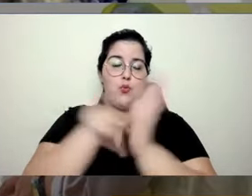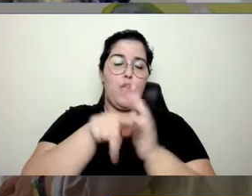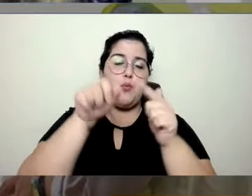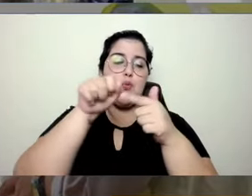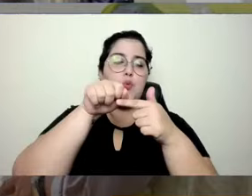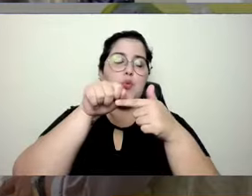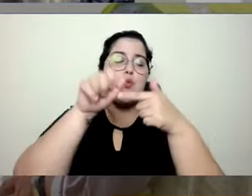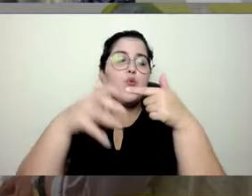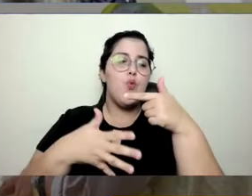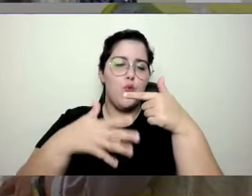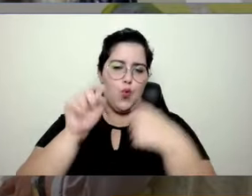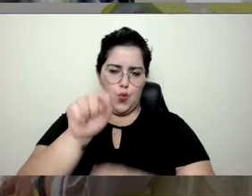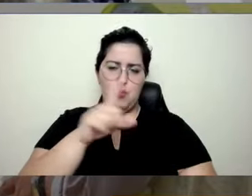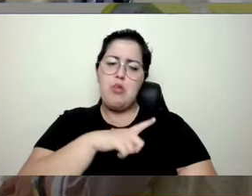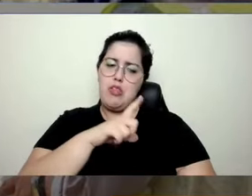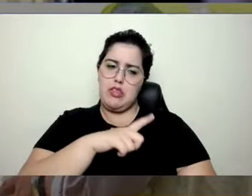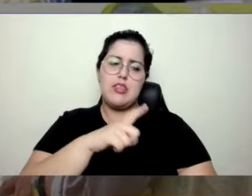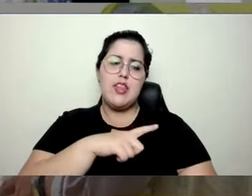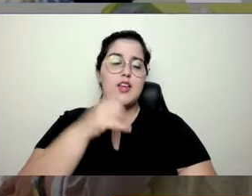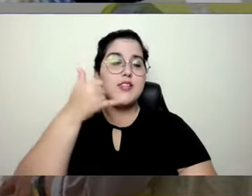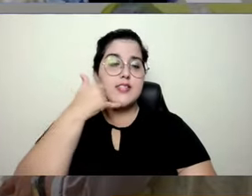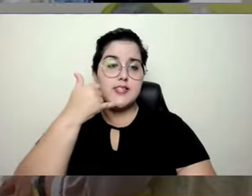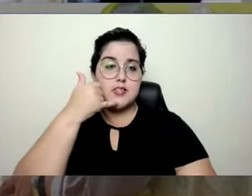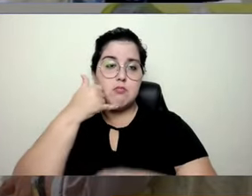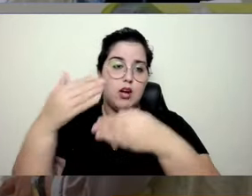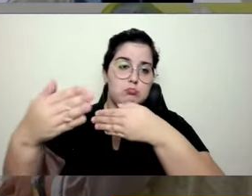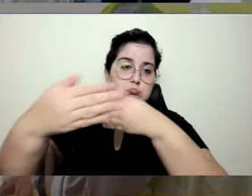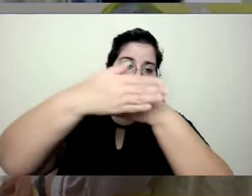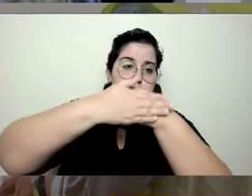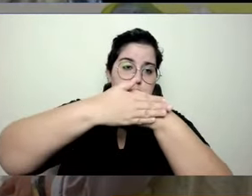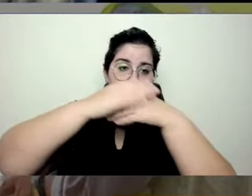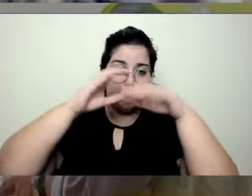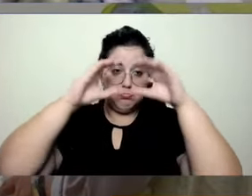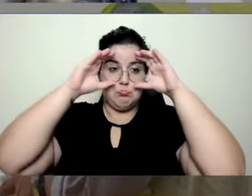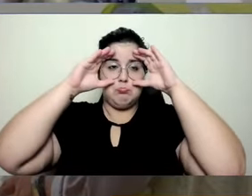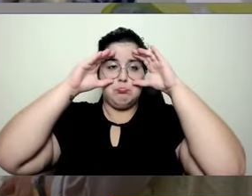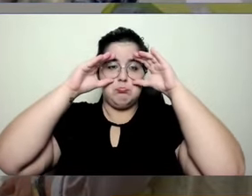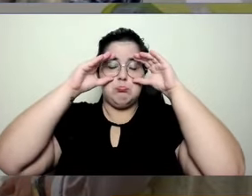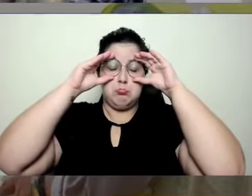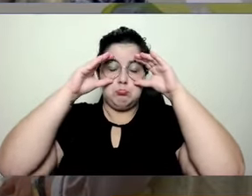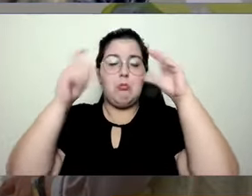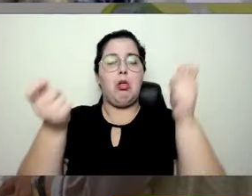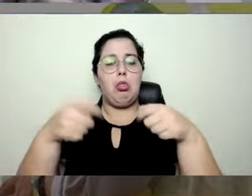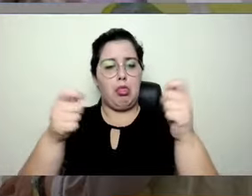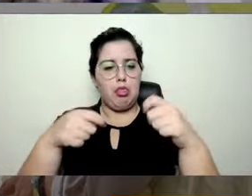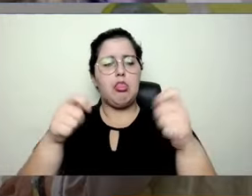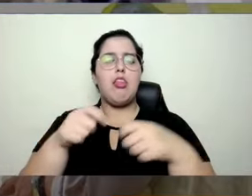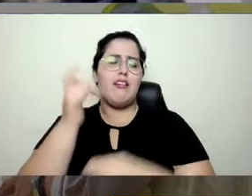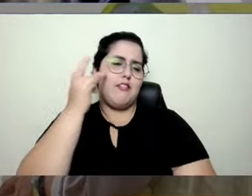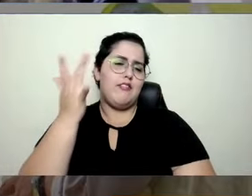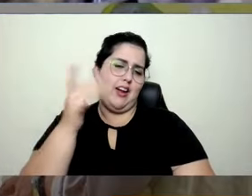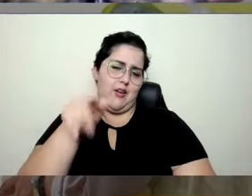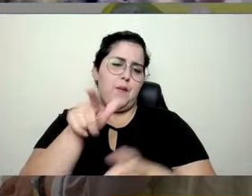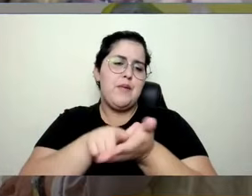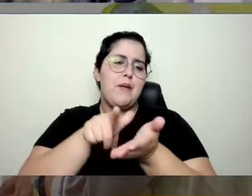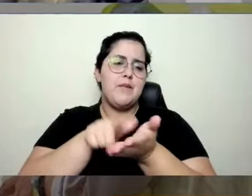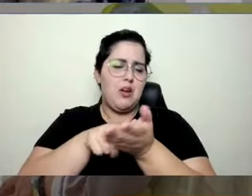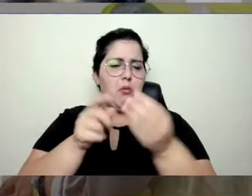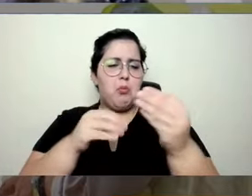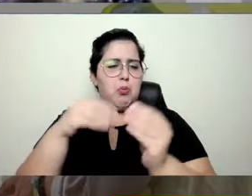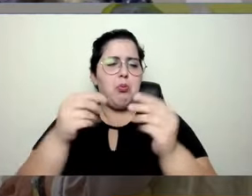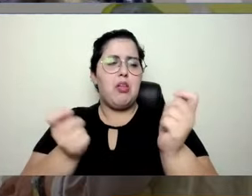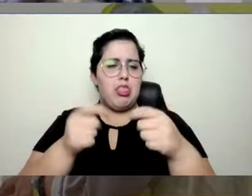celular acoplado aqui dentro e ele consegue fazer treinamentos em realidade virtual. Ou seja, a pessoa consegue